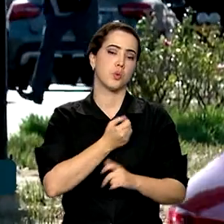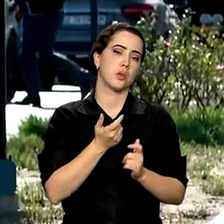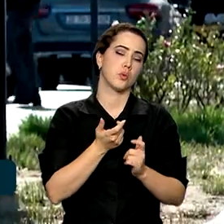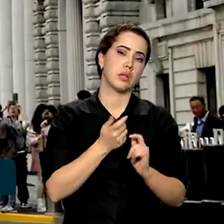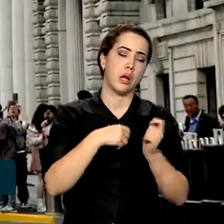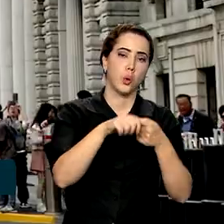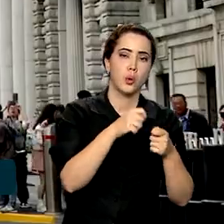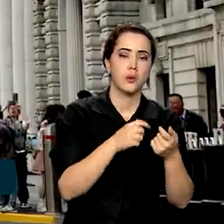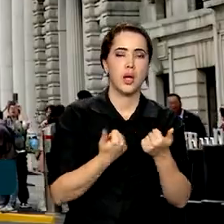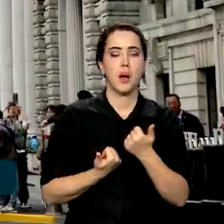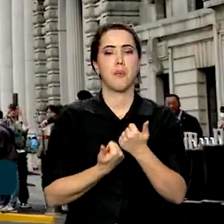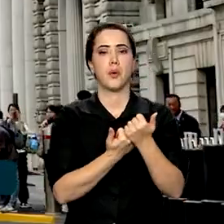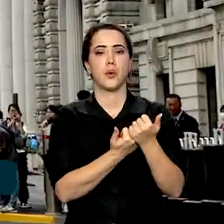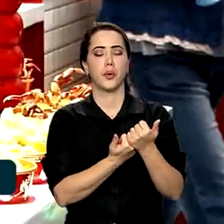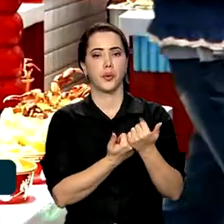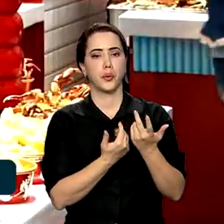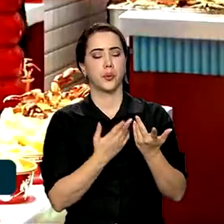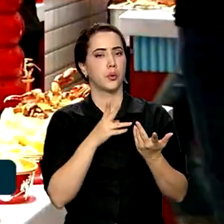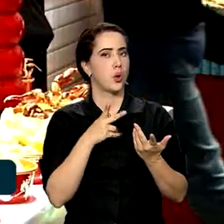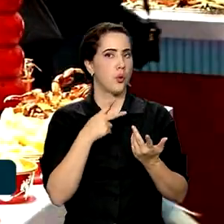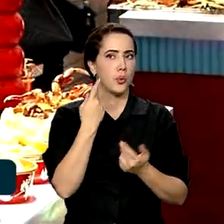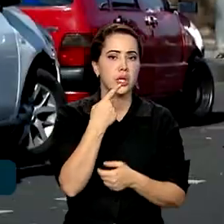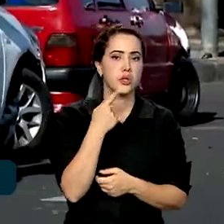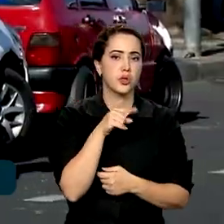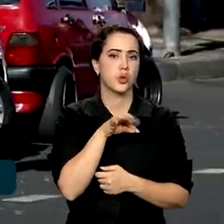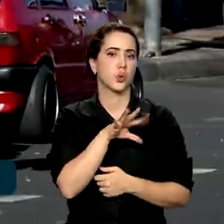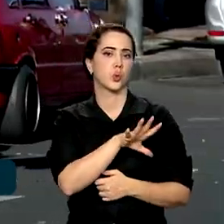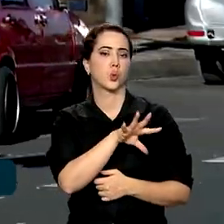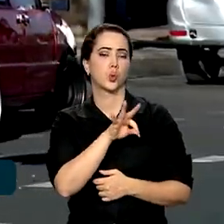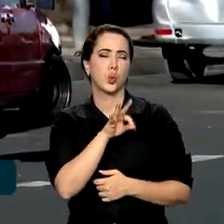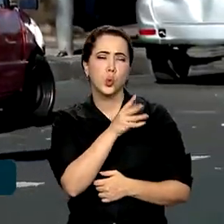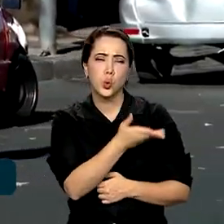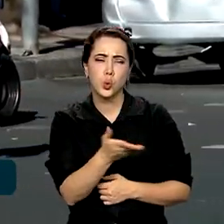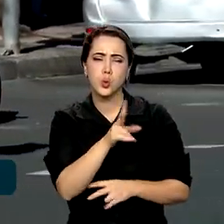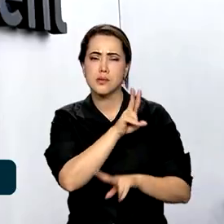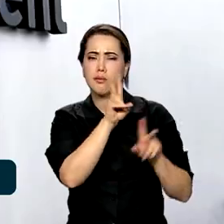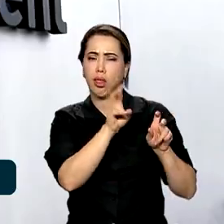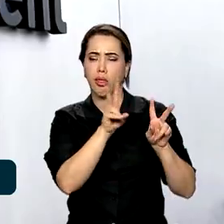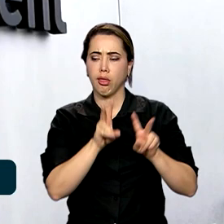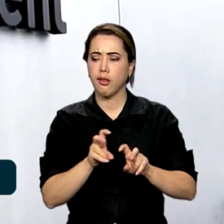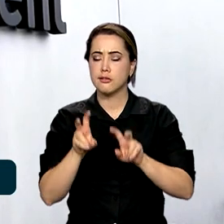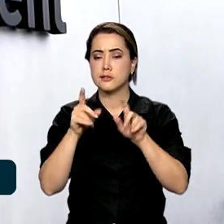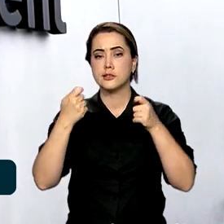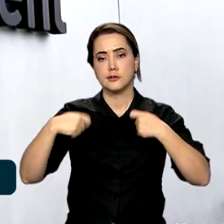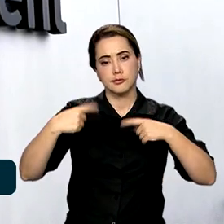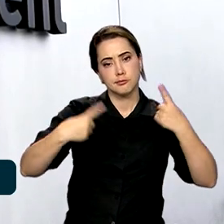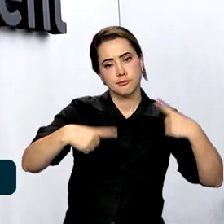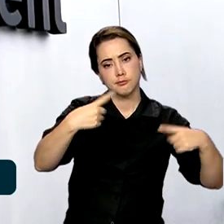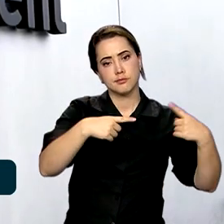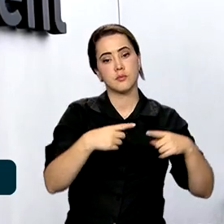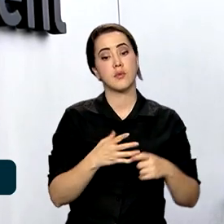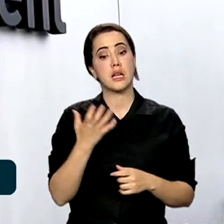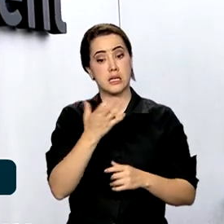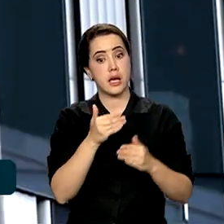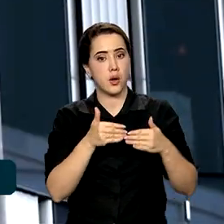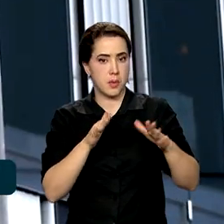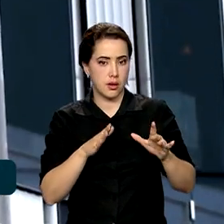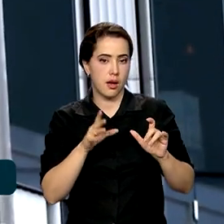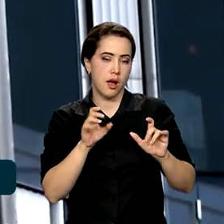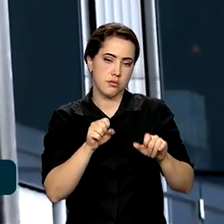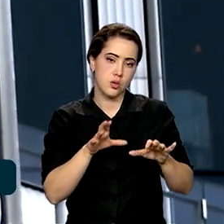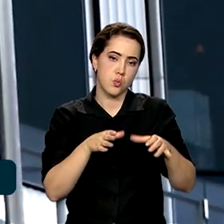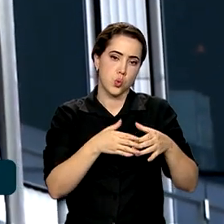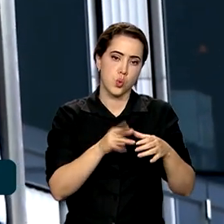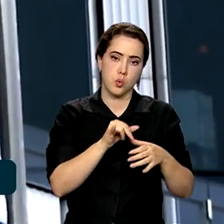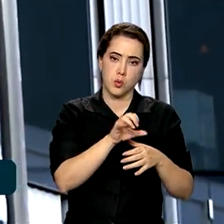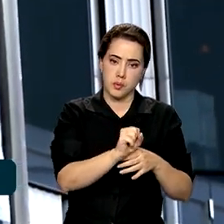financeira, peso político, tudo se mistura. Aparentemente, existe um consenso que essa expansão é favorável para dar ainda mais peso ao